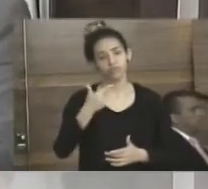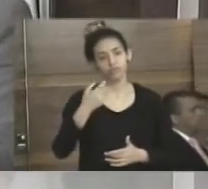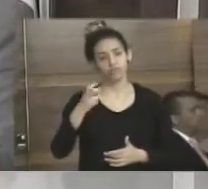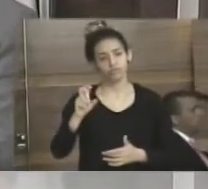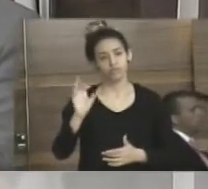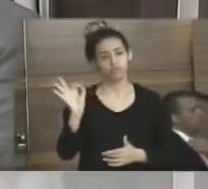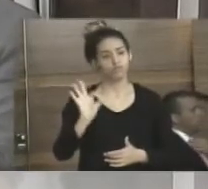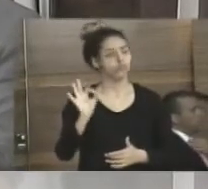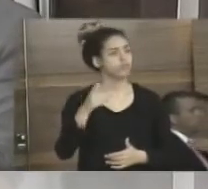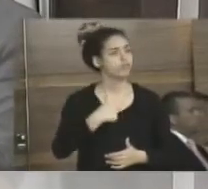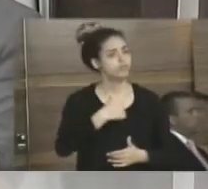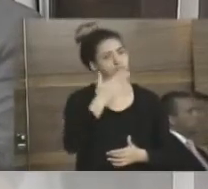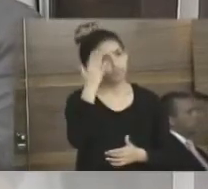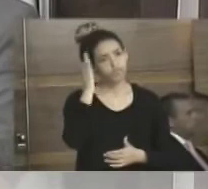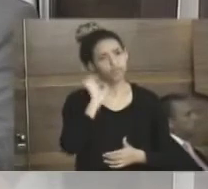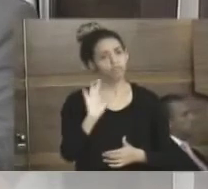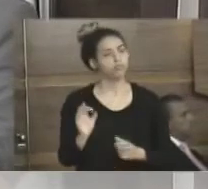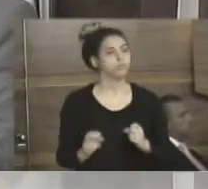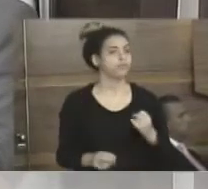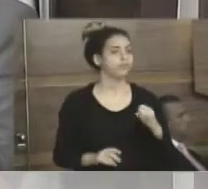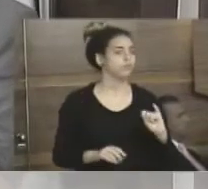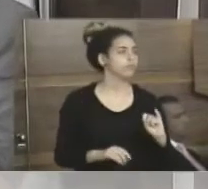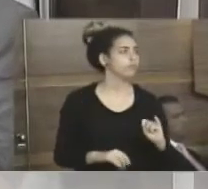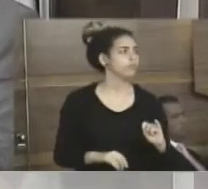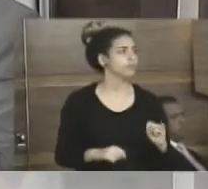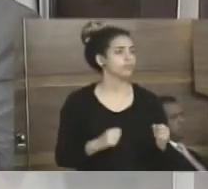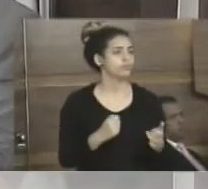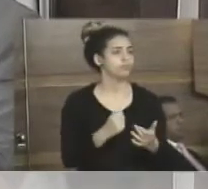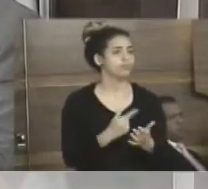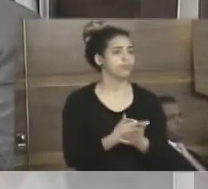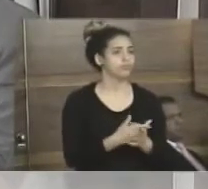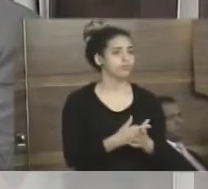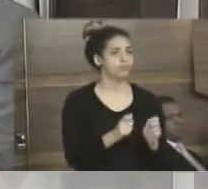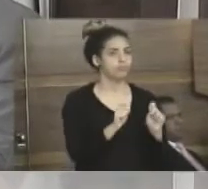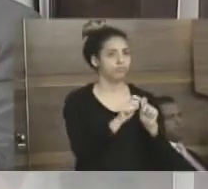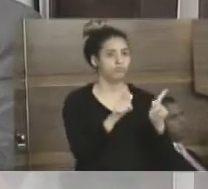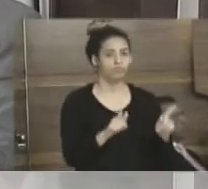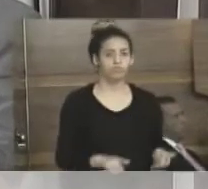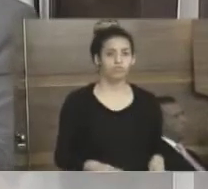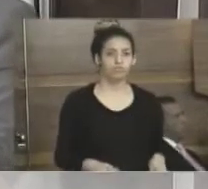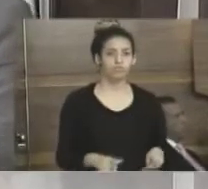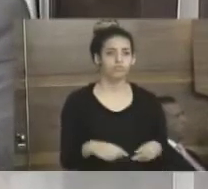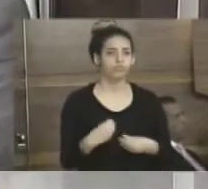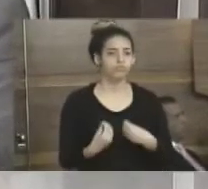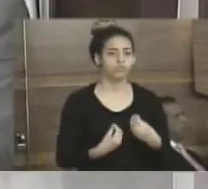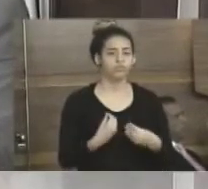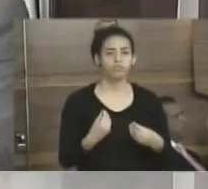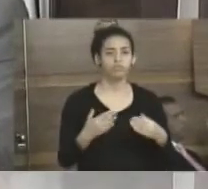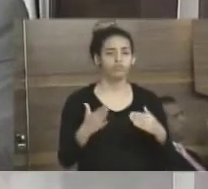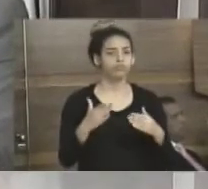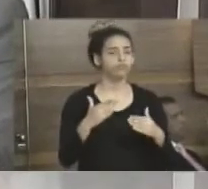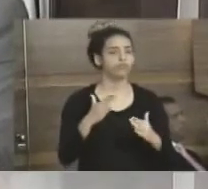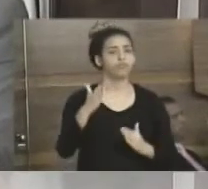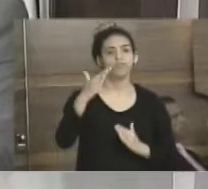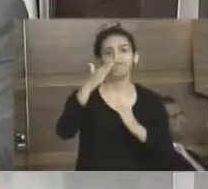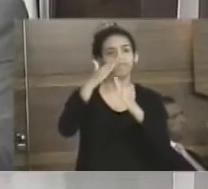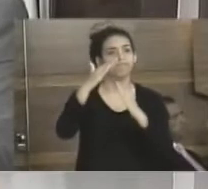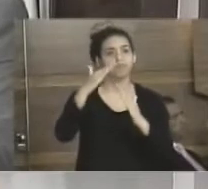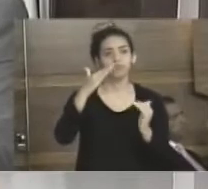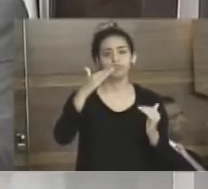arrecadado, eu não entendo. Se isso vem descontado do contra-cheque do servidor, como é que não bateu os 33%?